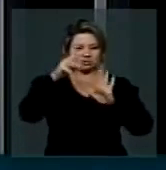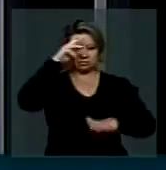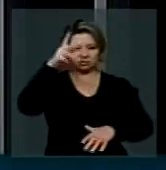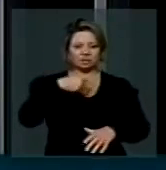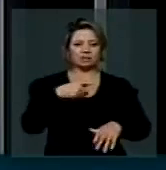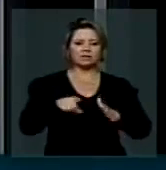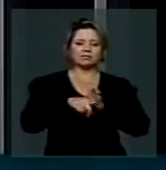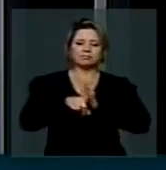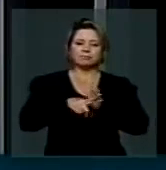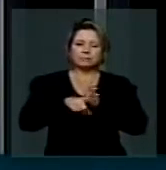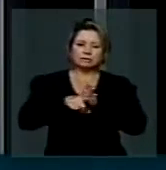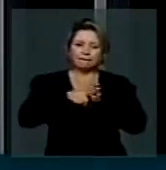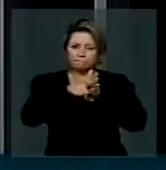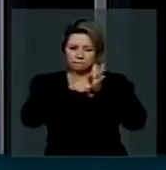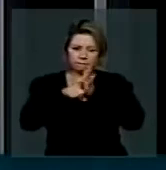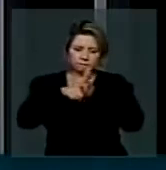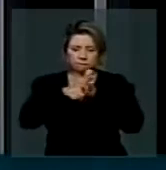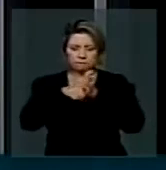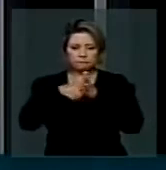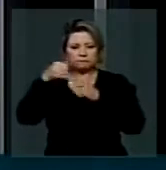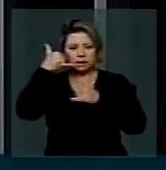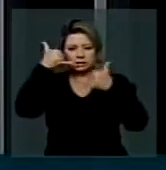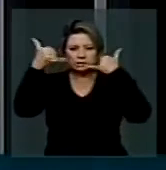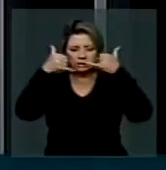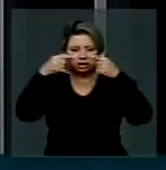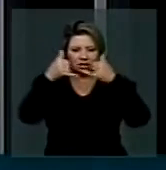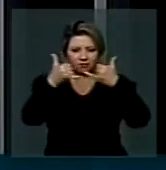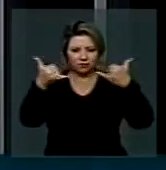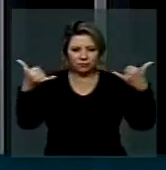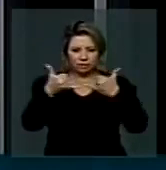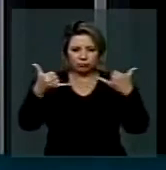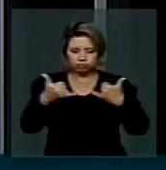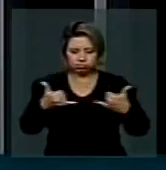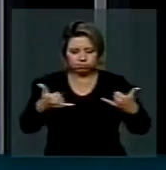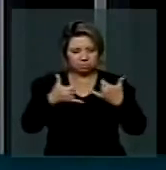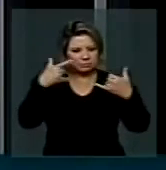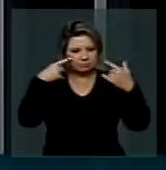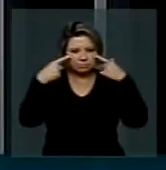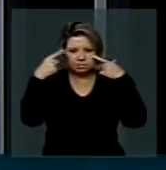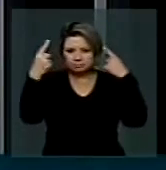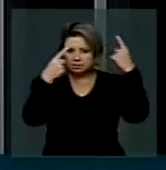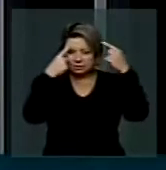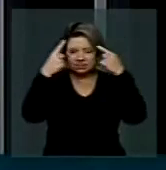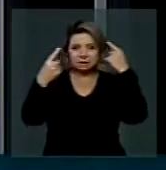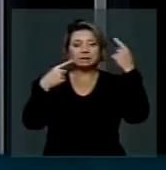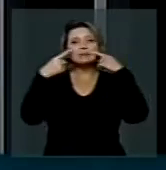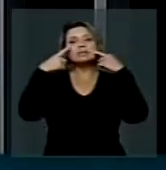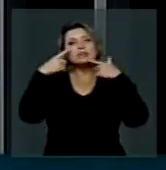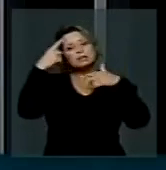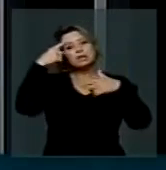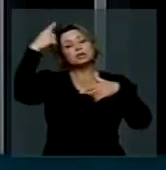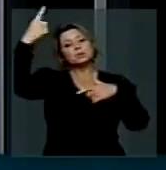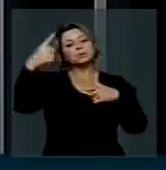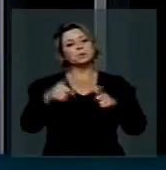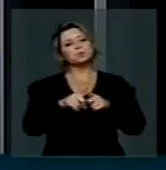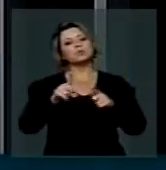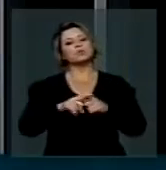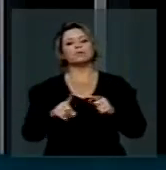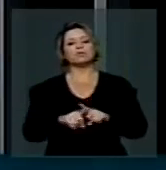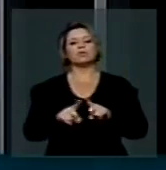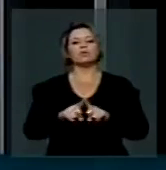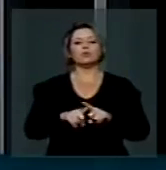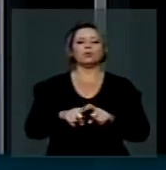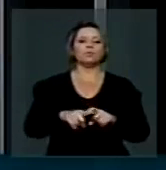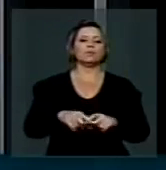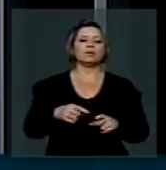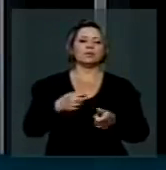desdruçou sobre os circuitos do sistema telefônico e criou para inverter os